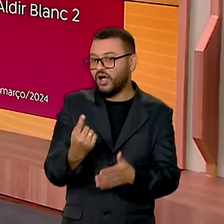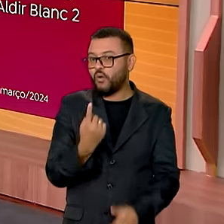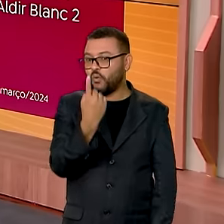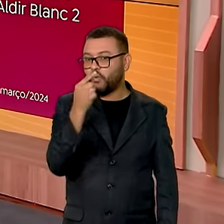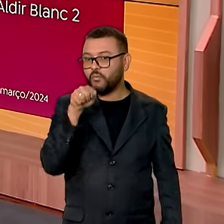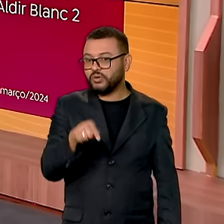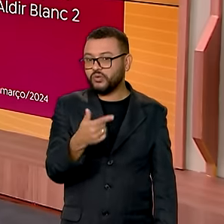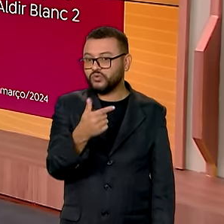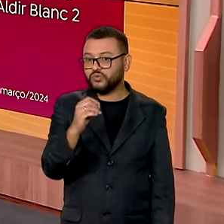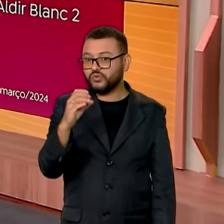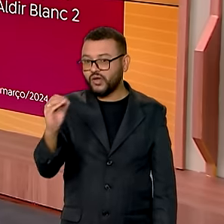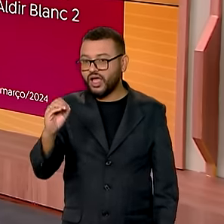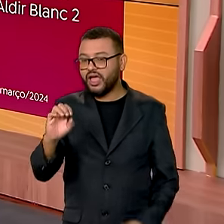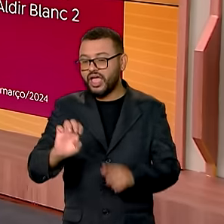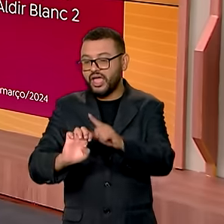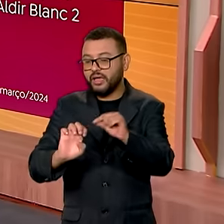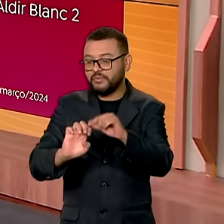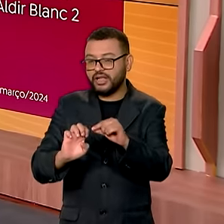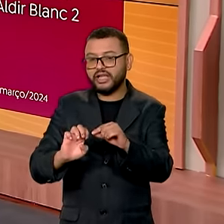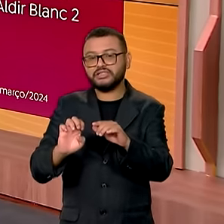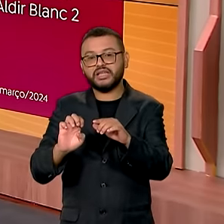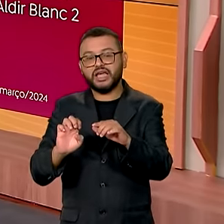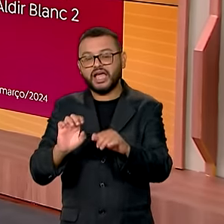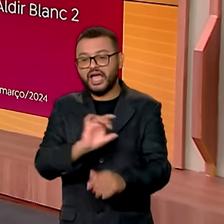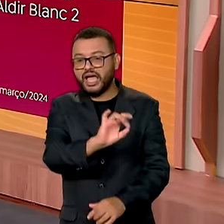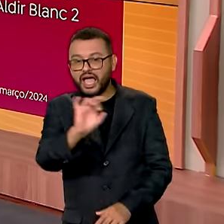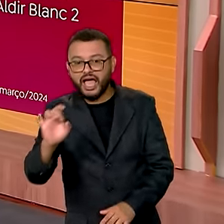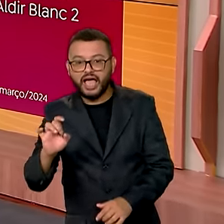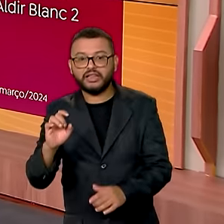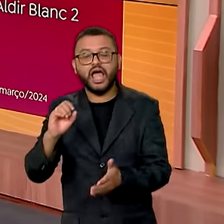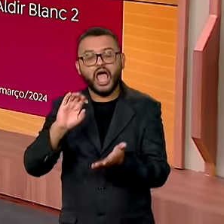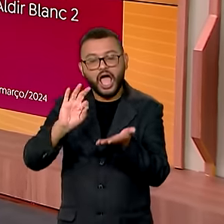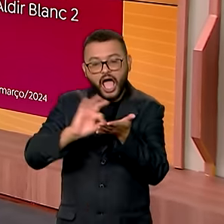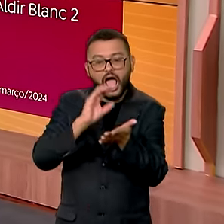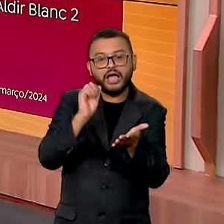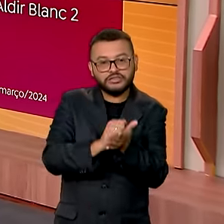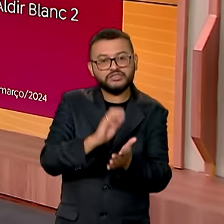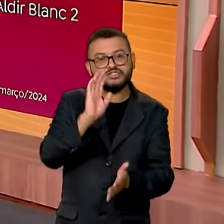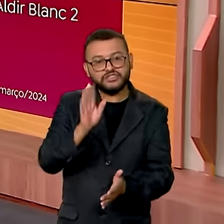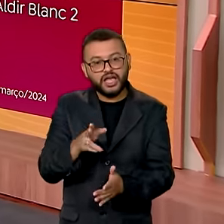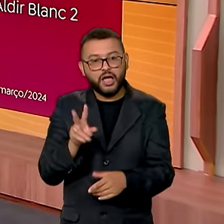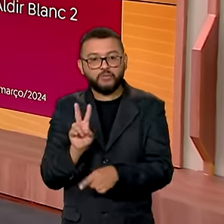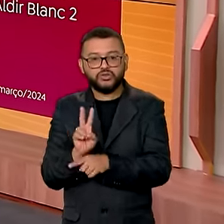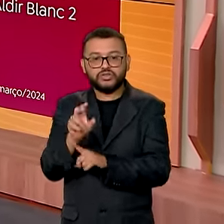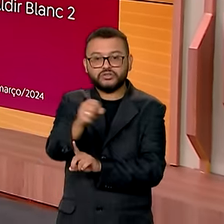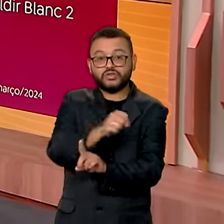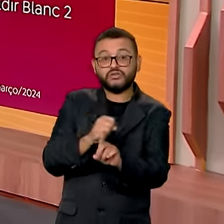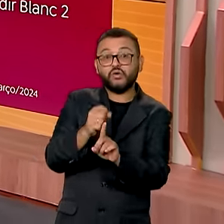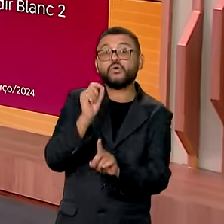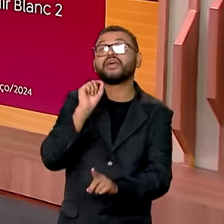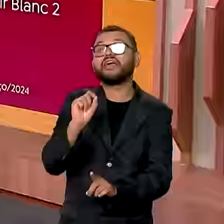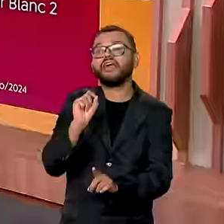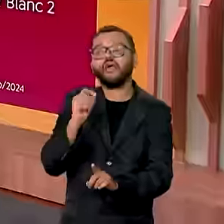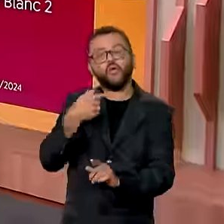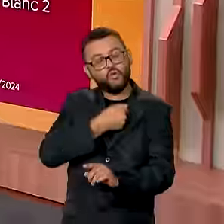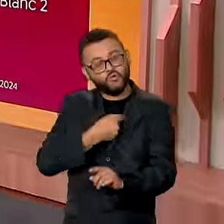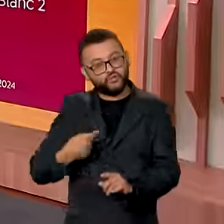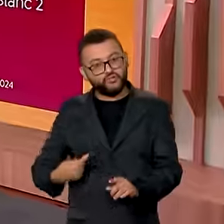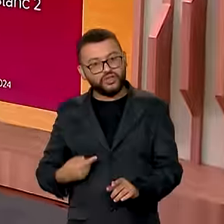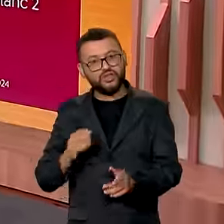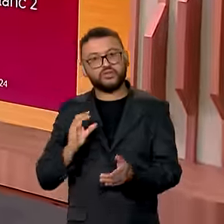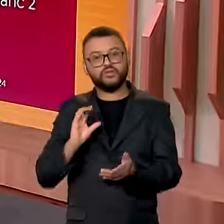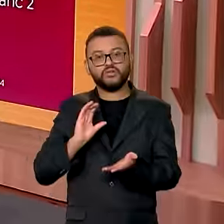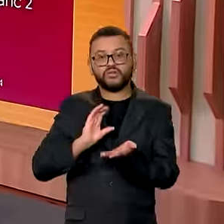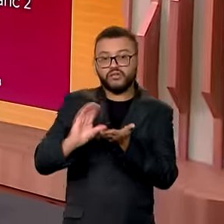.200 microempreendedores individuais cadastrados. Na proteção social, o governo atua por meio de